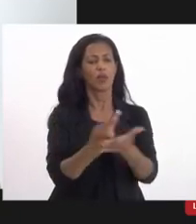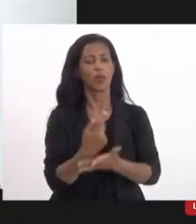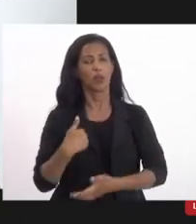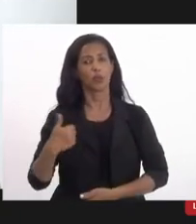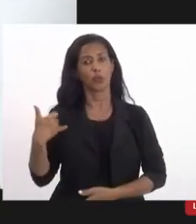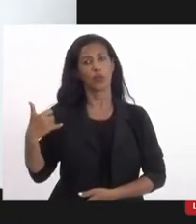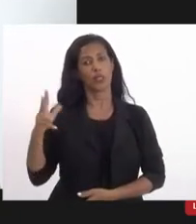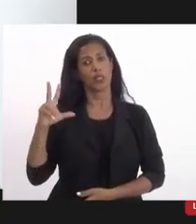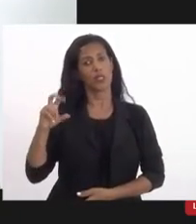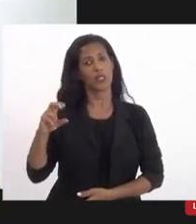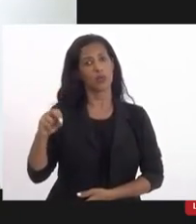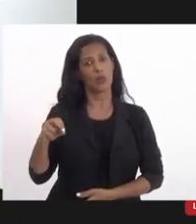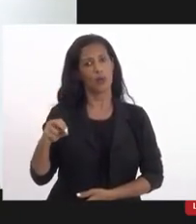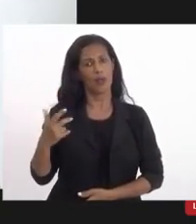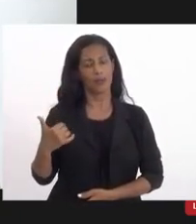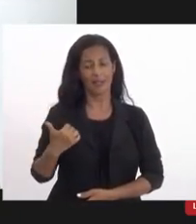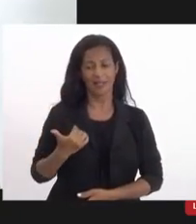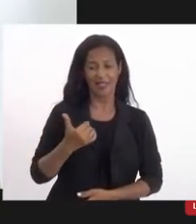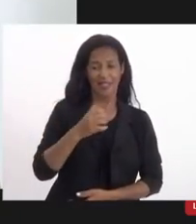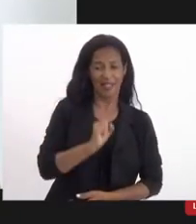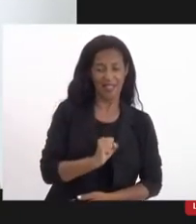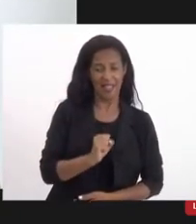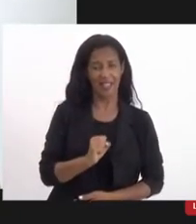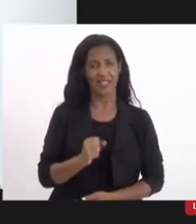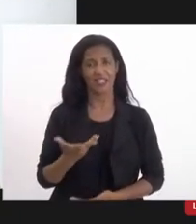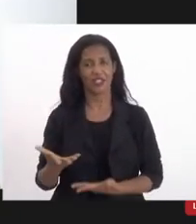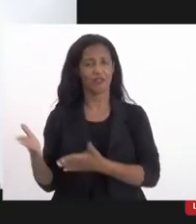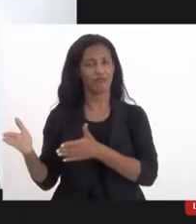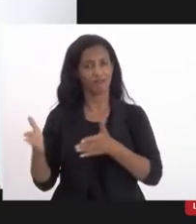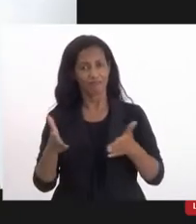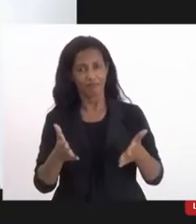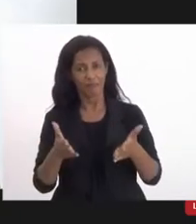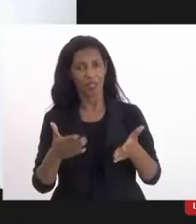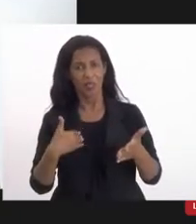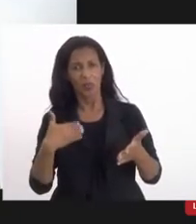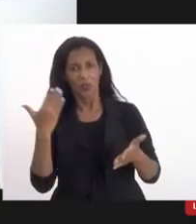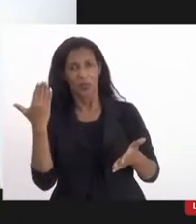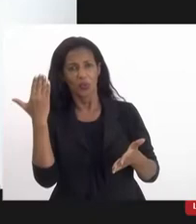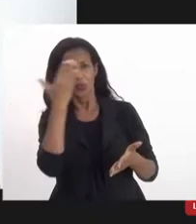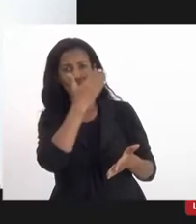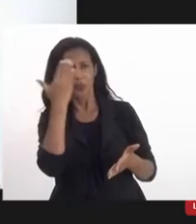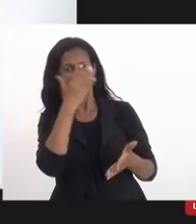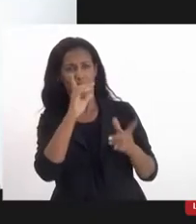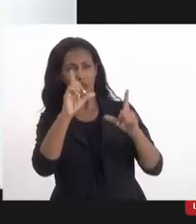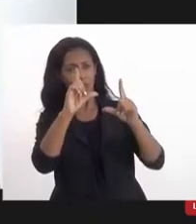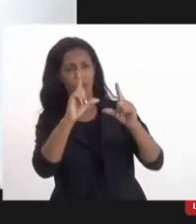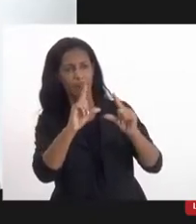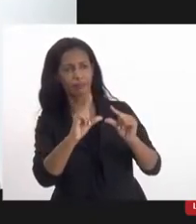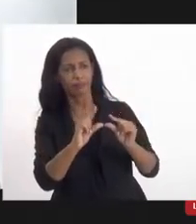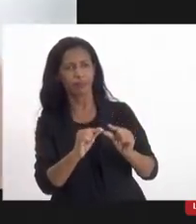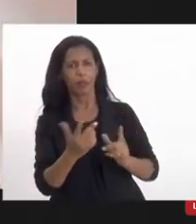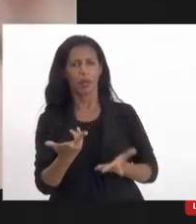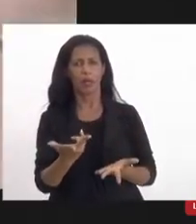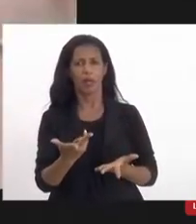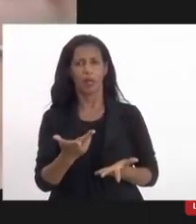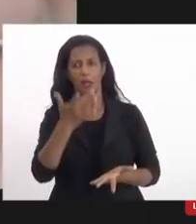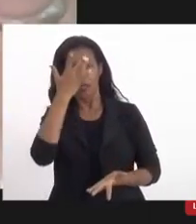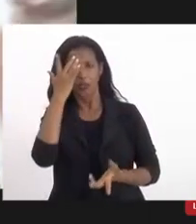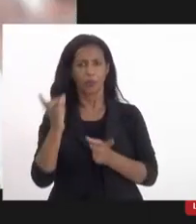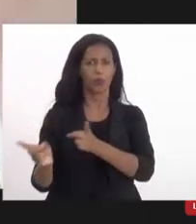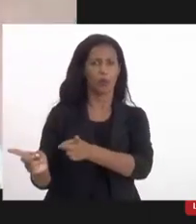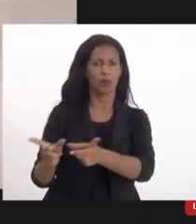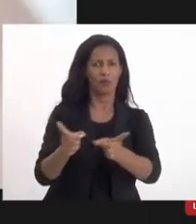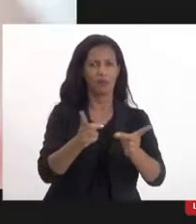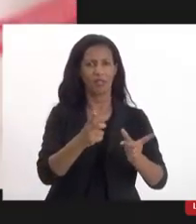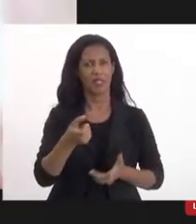50 anos e há 10 que eu faço essa medicância e a gente não vê essas práticas diminuindo, a gente não vê as pessoas deixando de vender esse tipo de